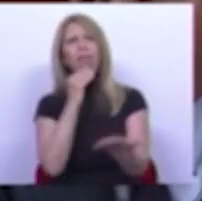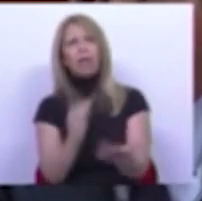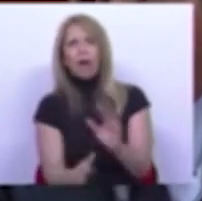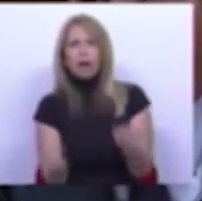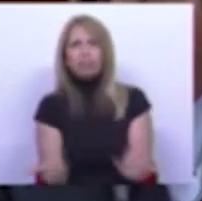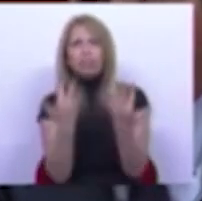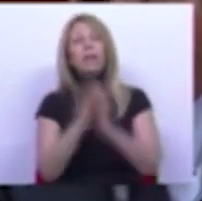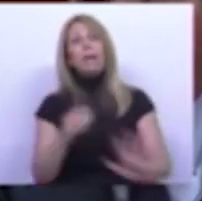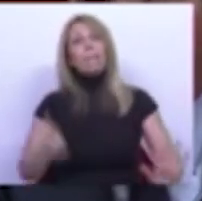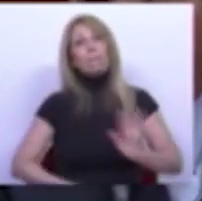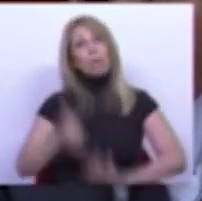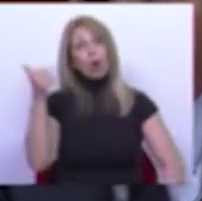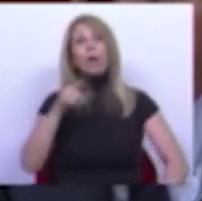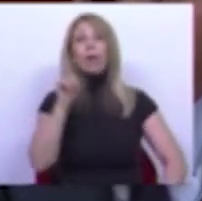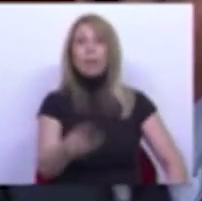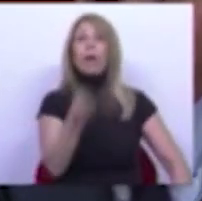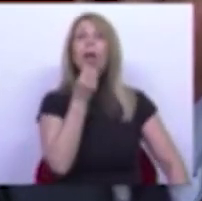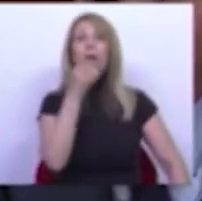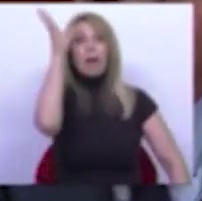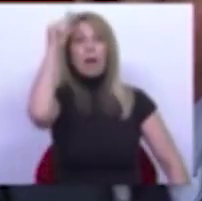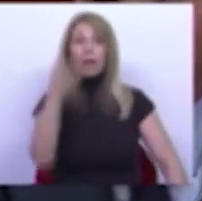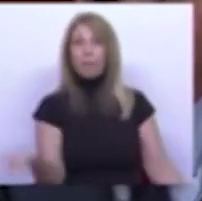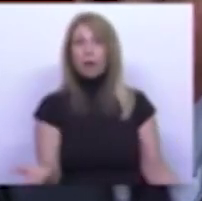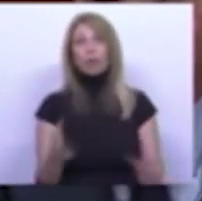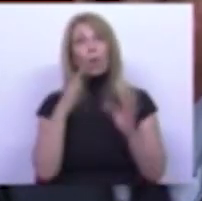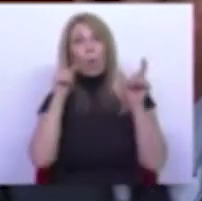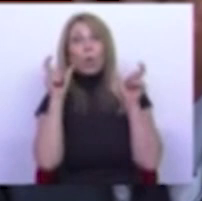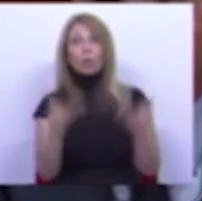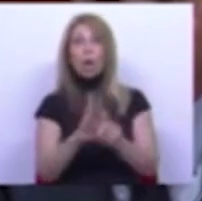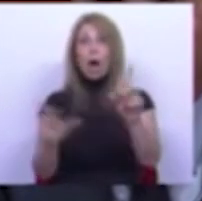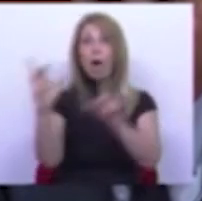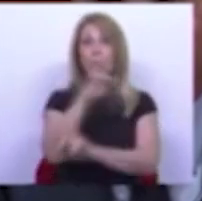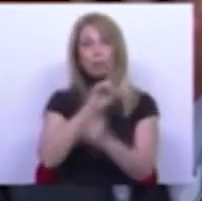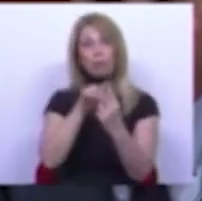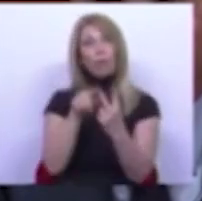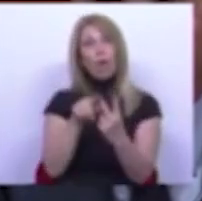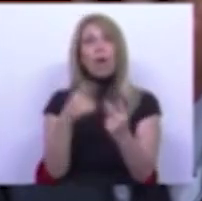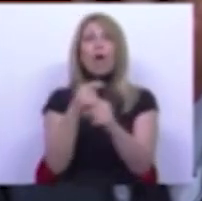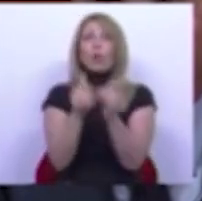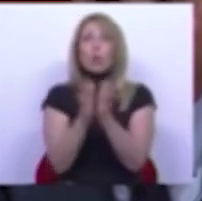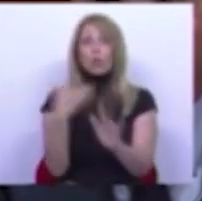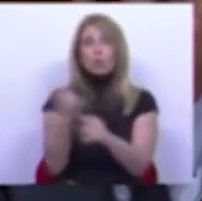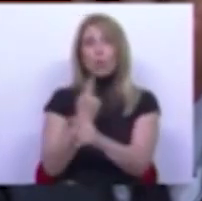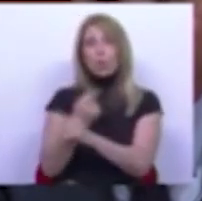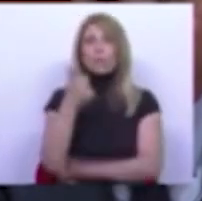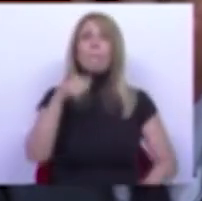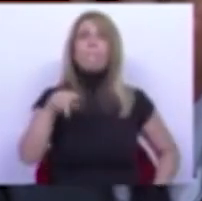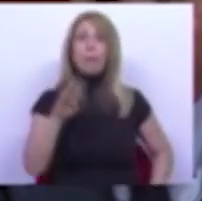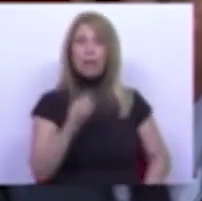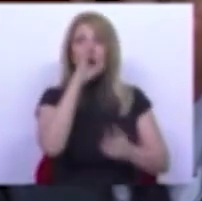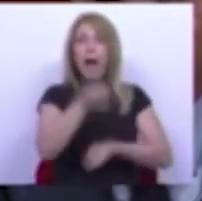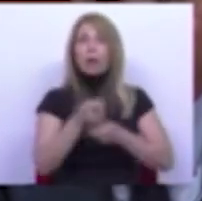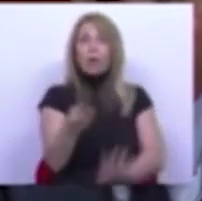o impacto do aumento dessas componentes em todos os bens agroalimentares que todos nós consumimos.